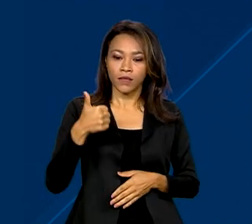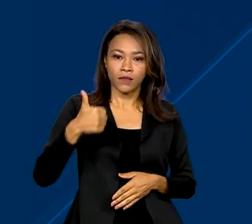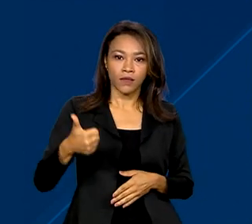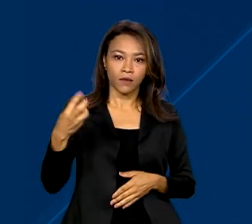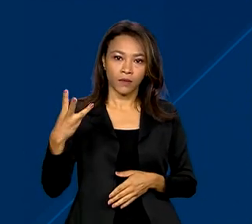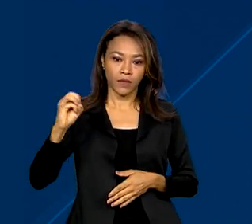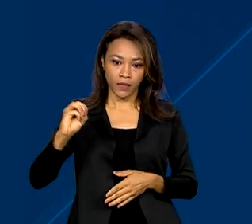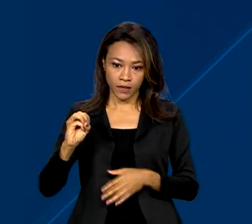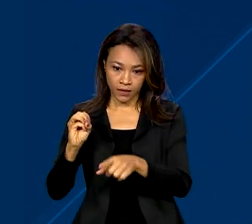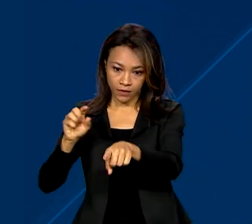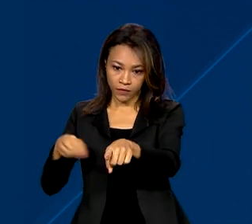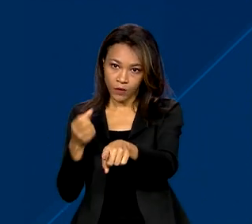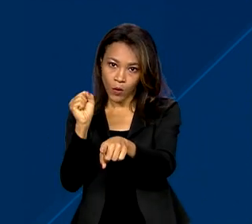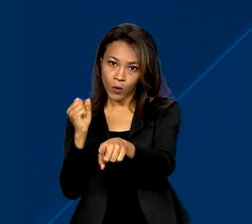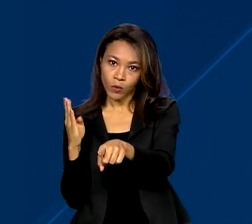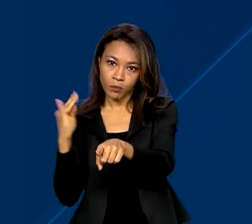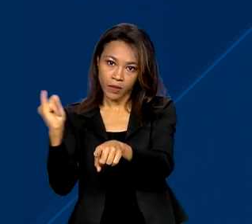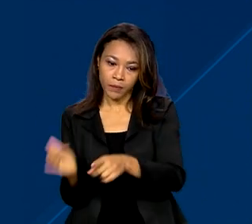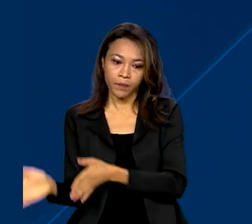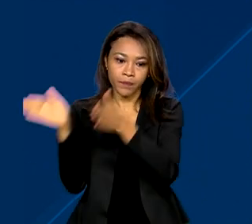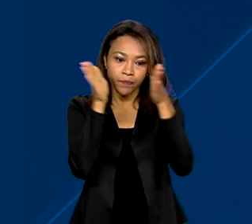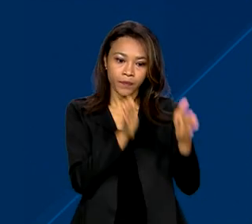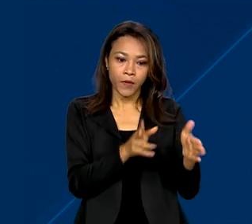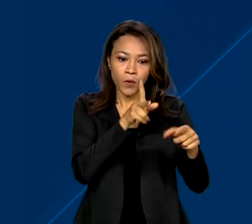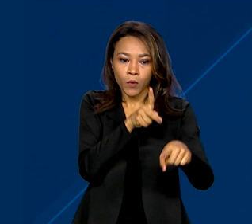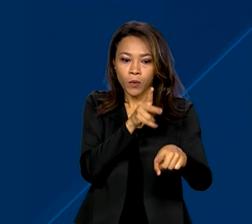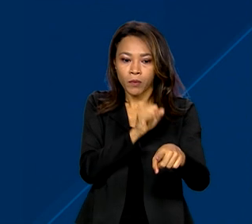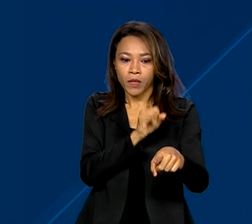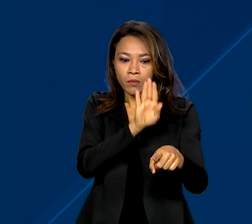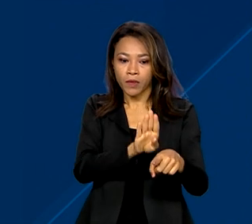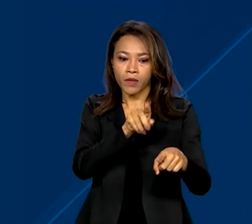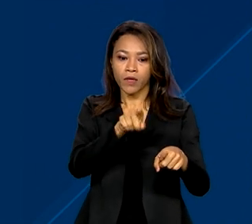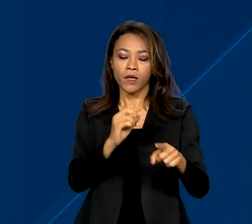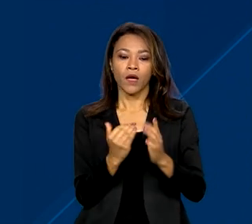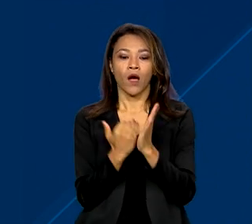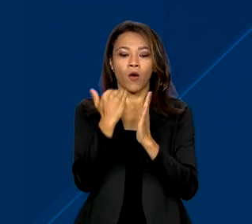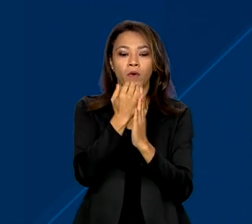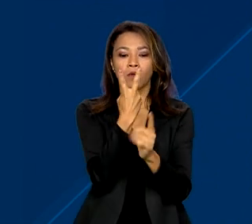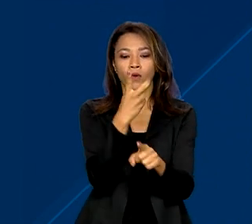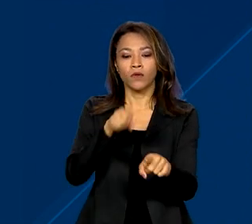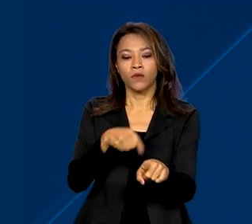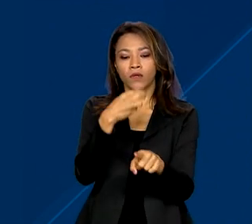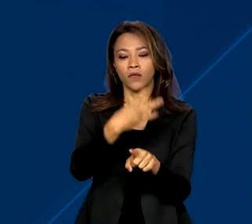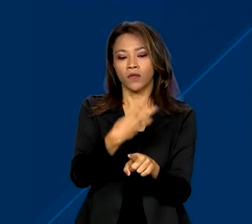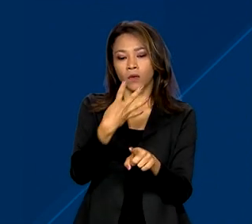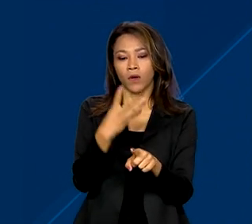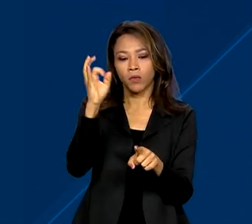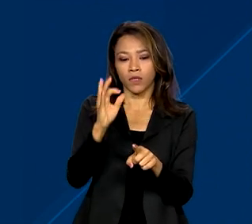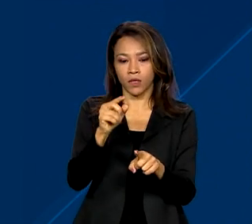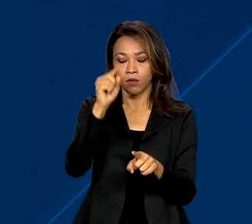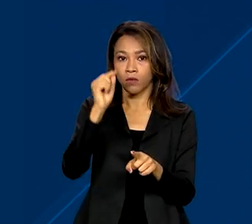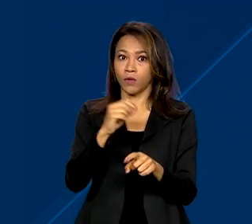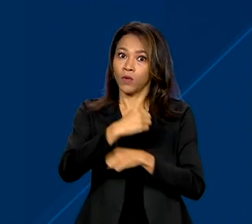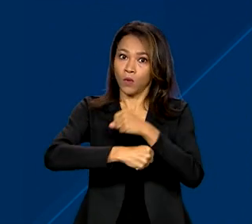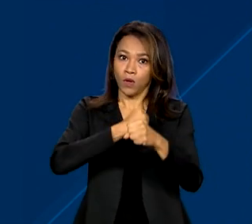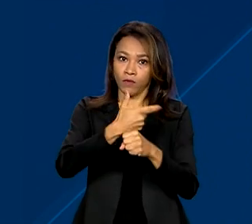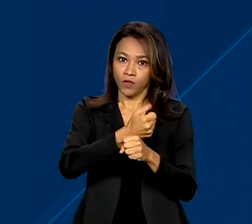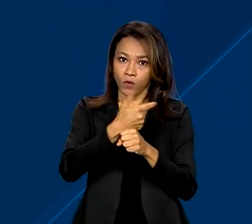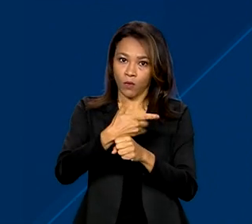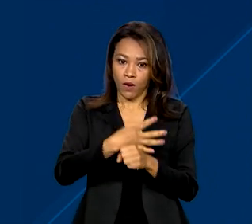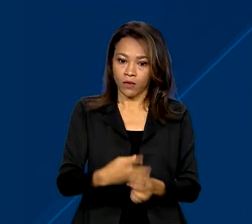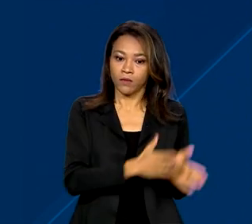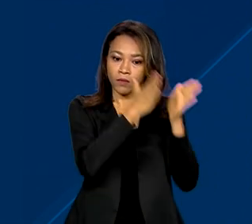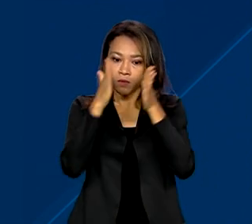bilhões. O PIB tem projeção de crescimento de 2,34% em 2024, 2